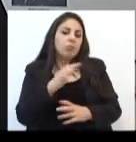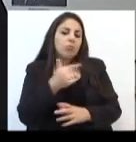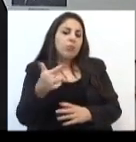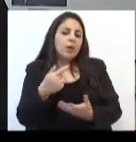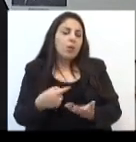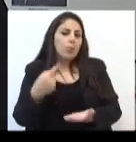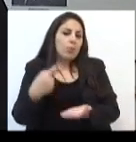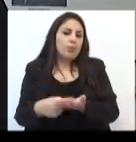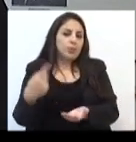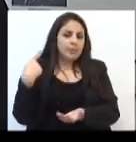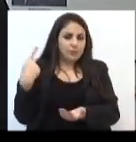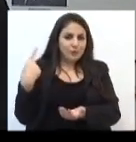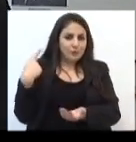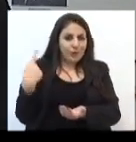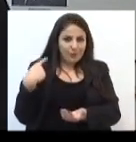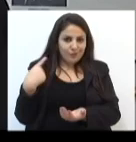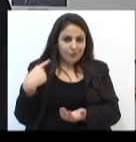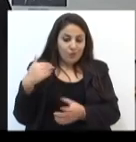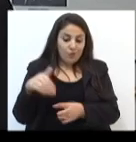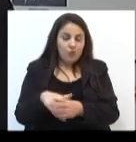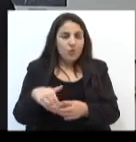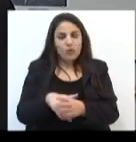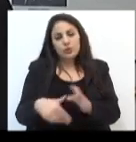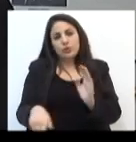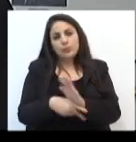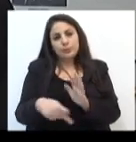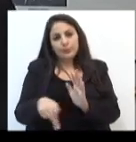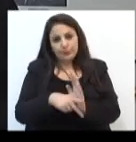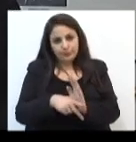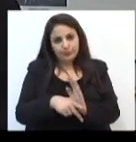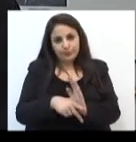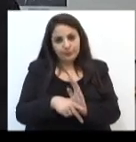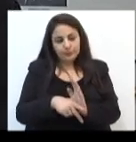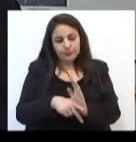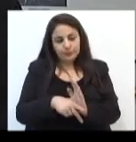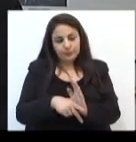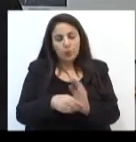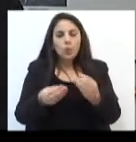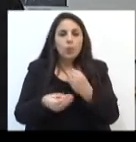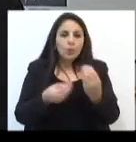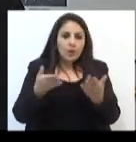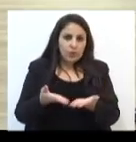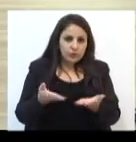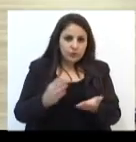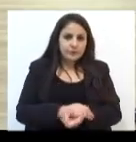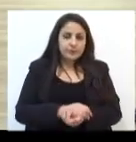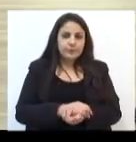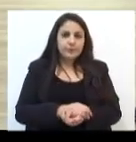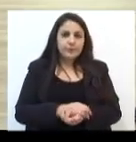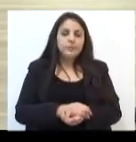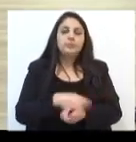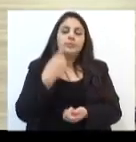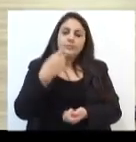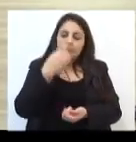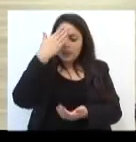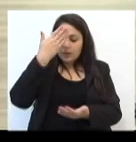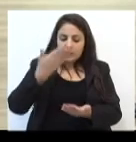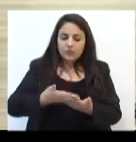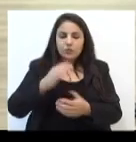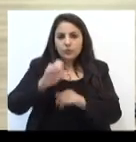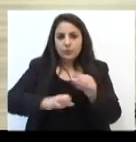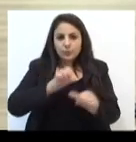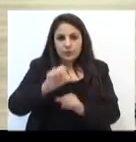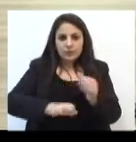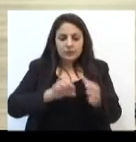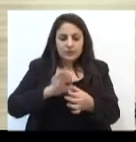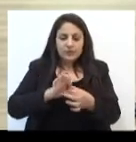compromissos partidários. Então, ficou o voto proporcional como é hoje. O deputado Gaúcho acredita